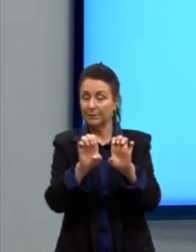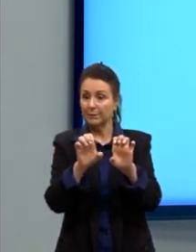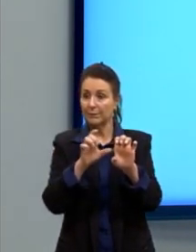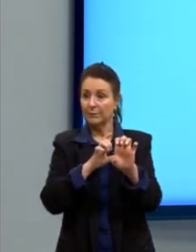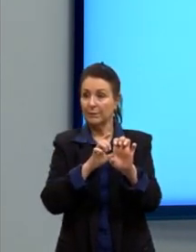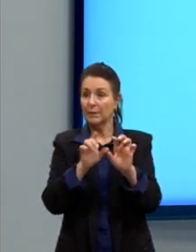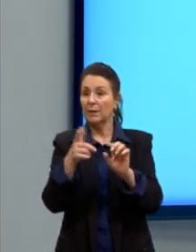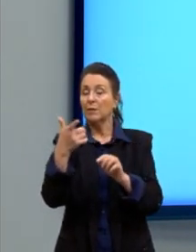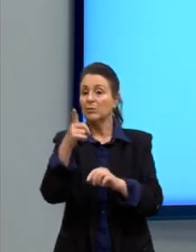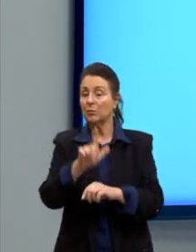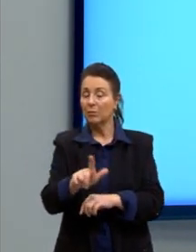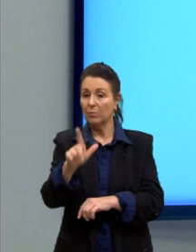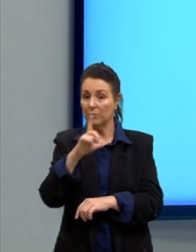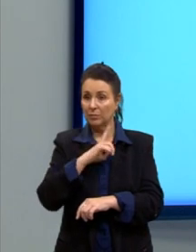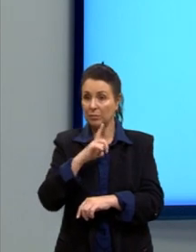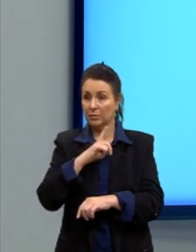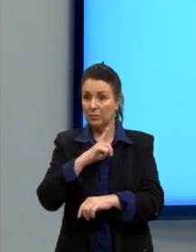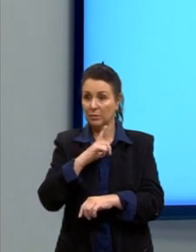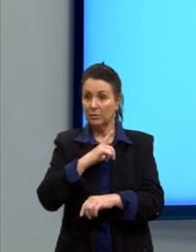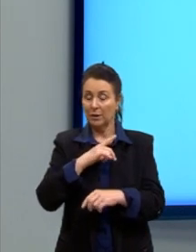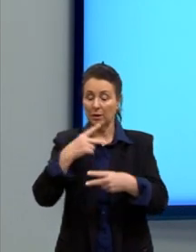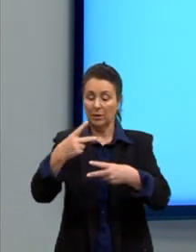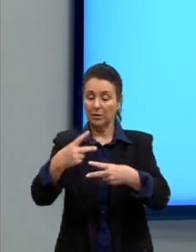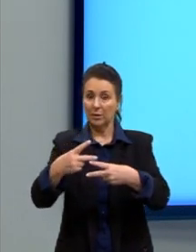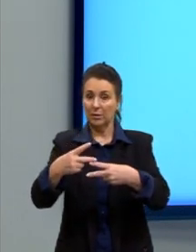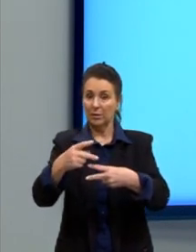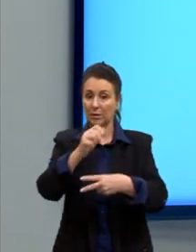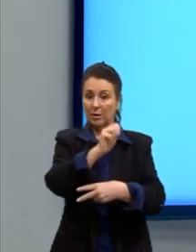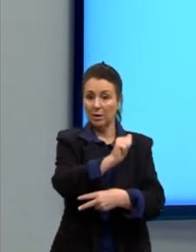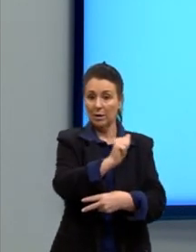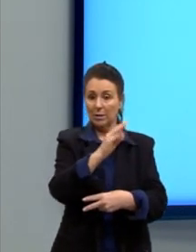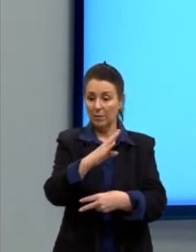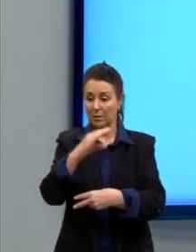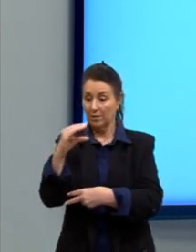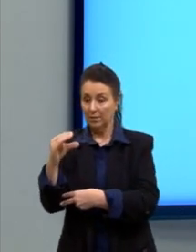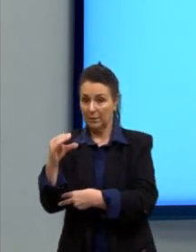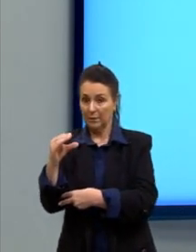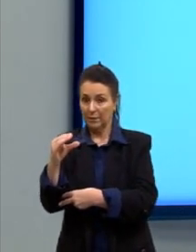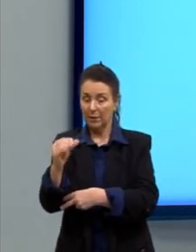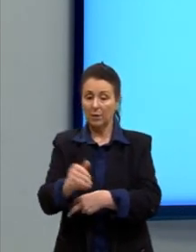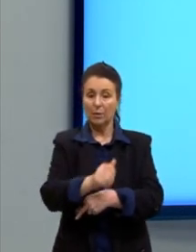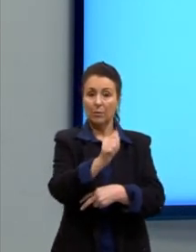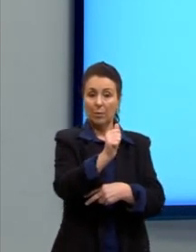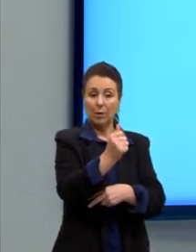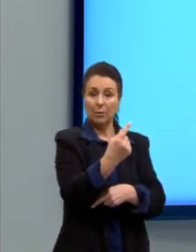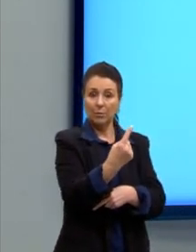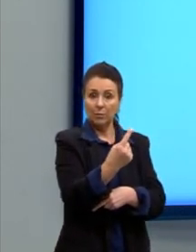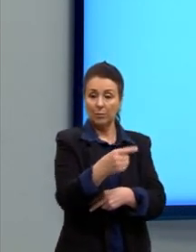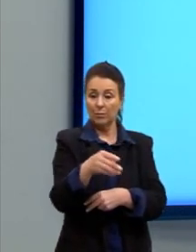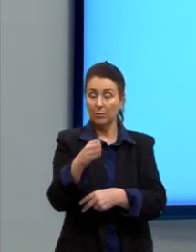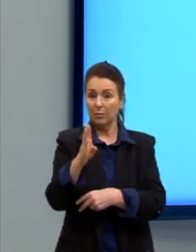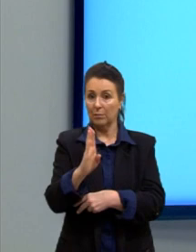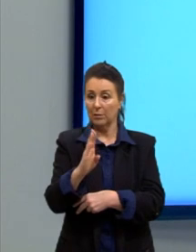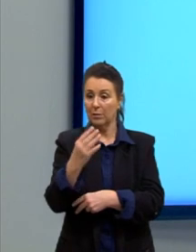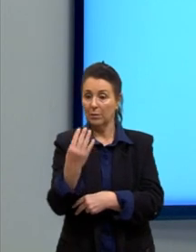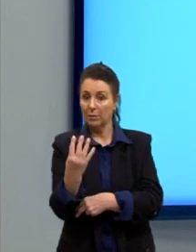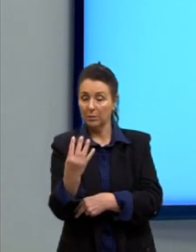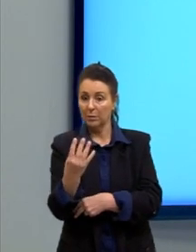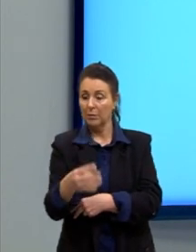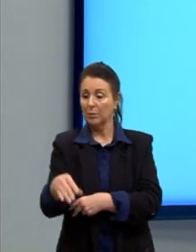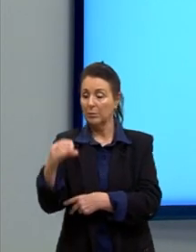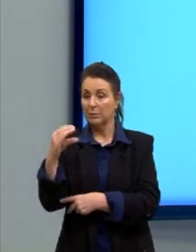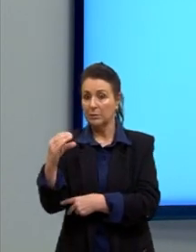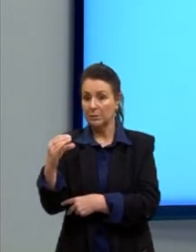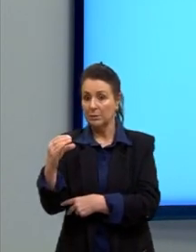Novamente, nós teríamos os coeficientes A, B e C. Então, o A vale 1, o B vale 4, o